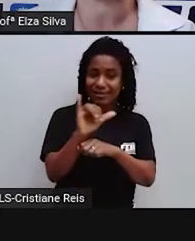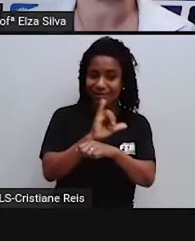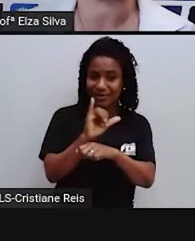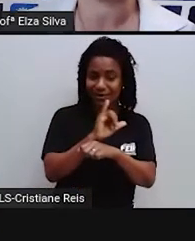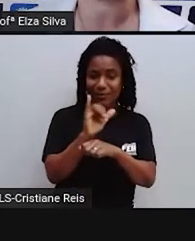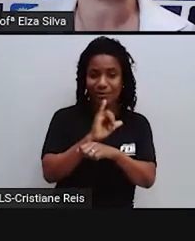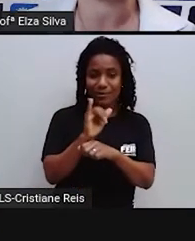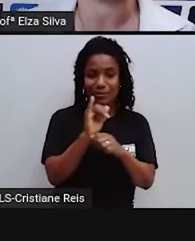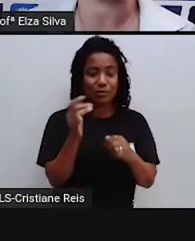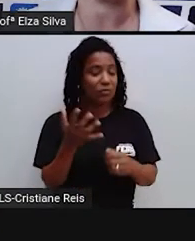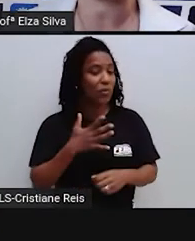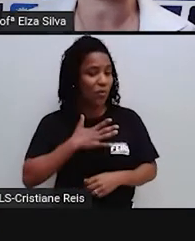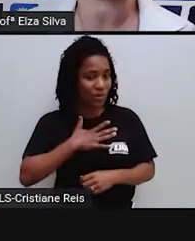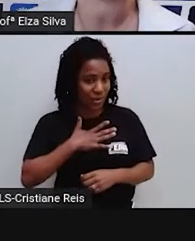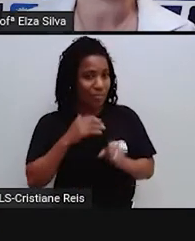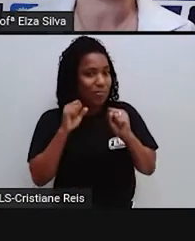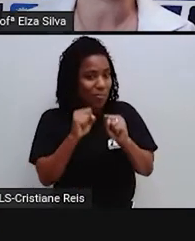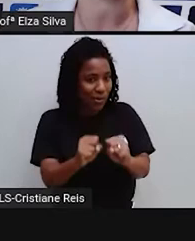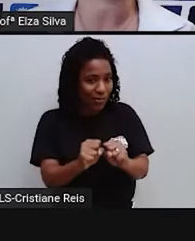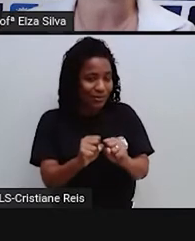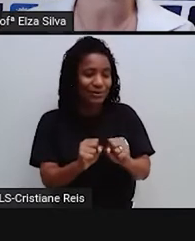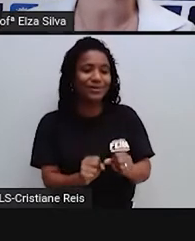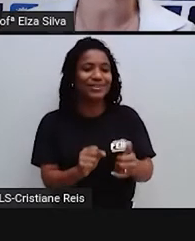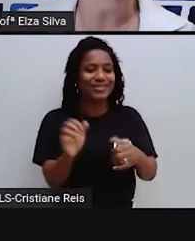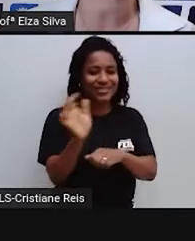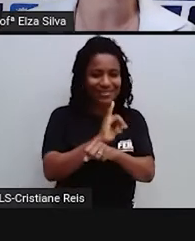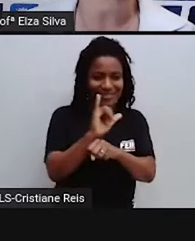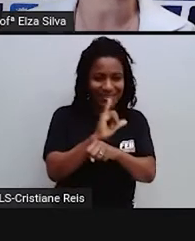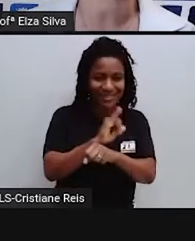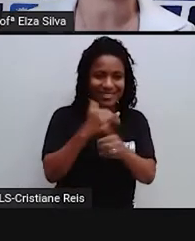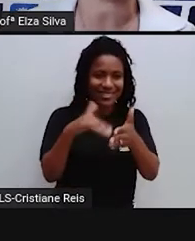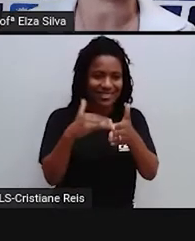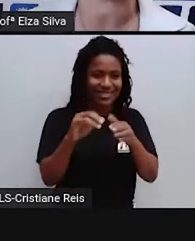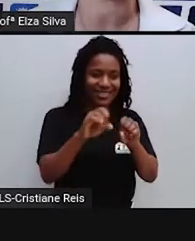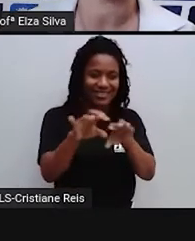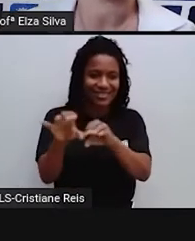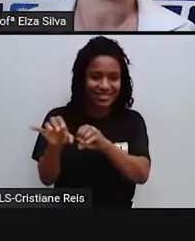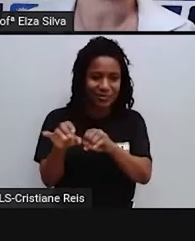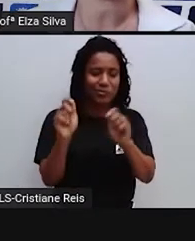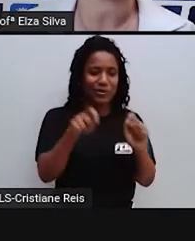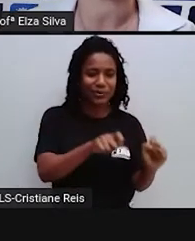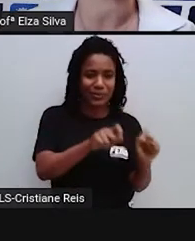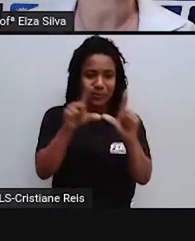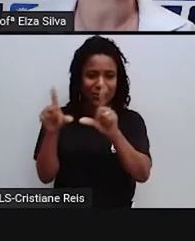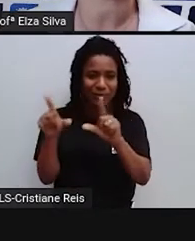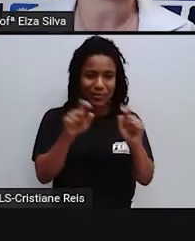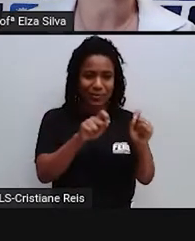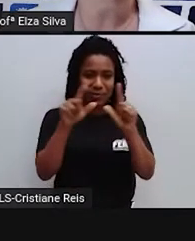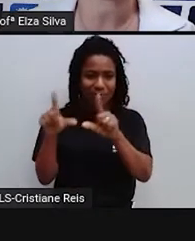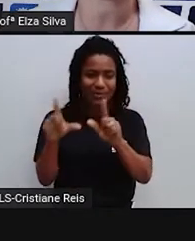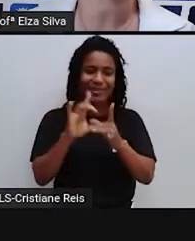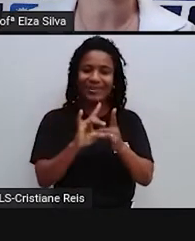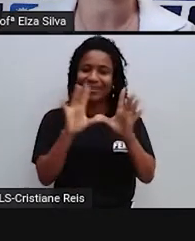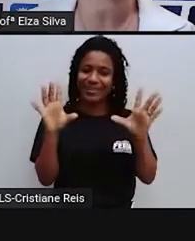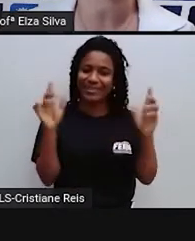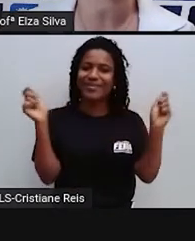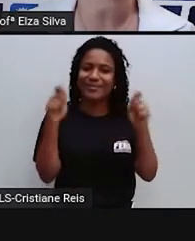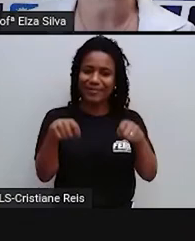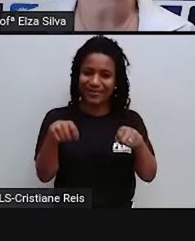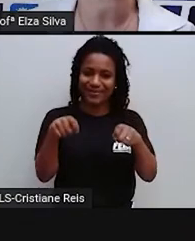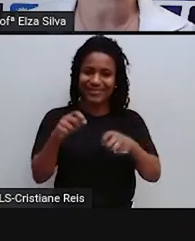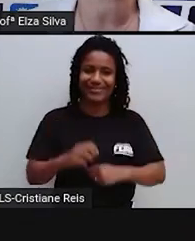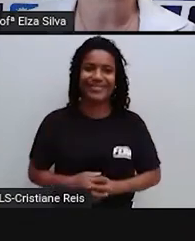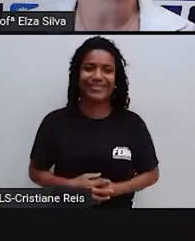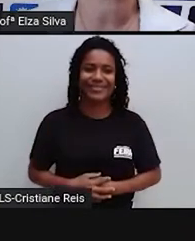está disponível lá no YouTube, tá certo? Para vocês acessarem quantas vezes quiserem. Memories. Let's go, students!